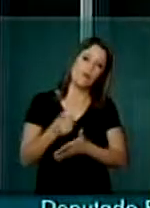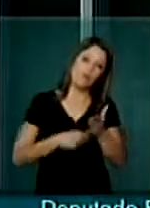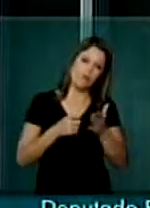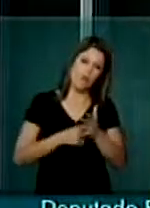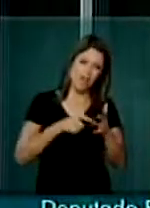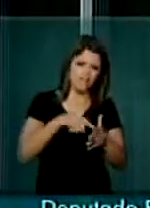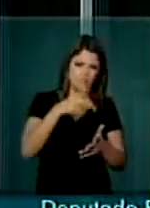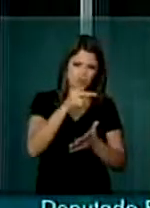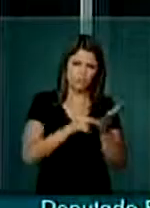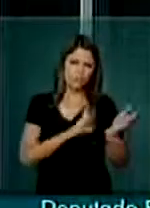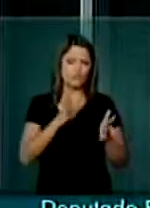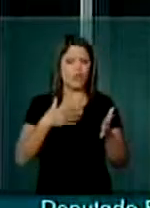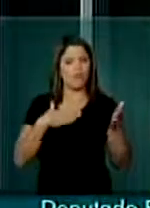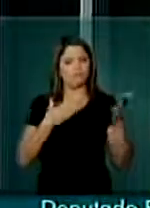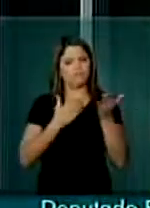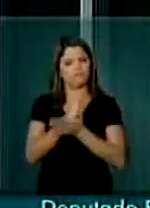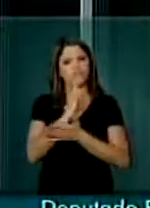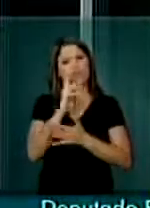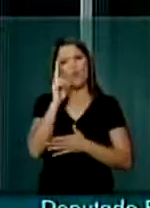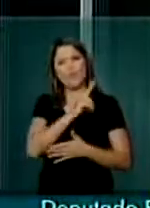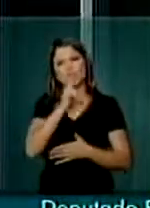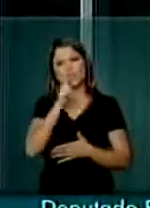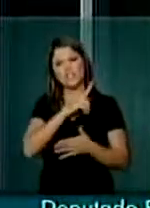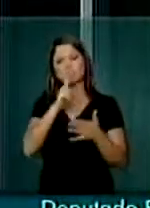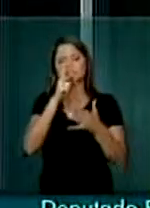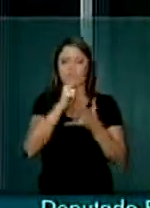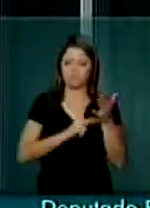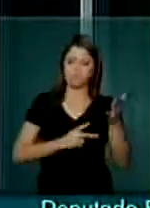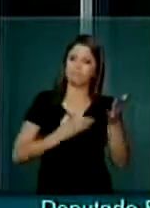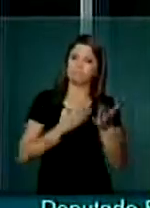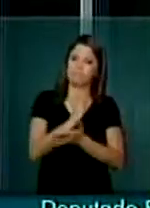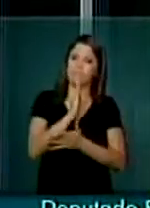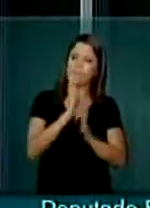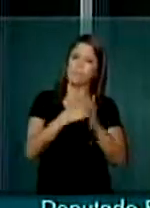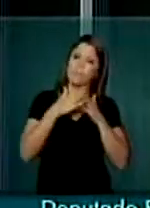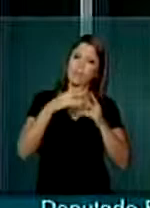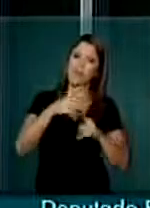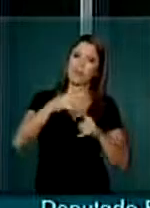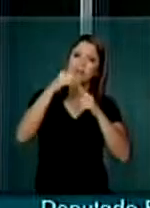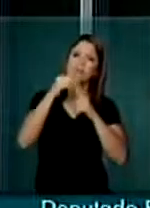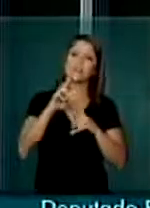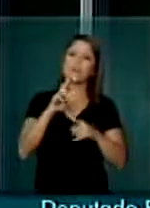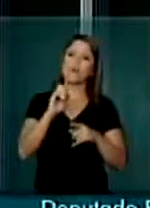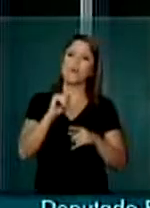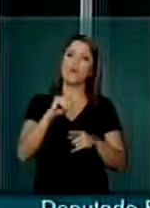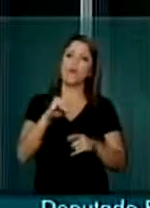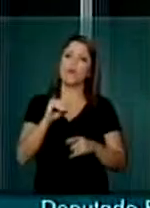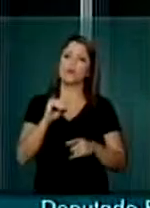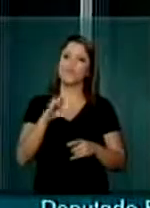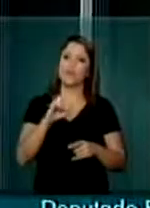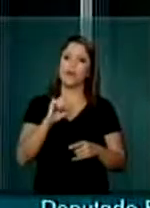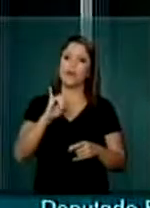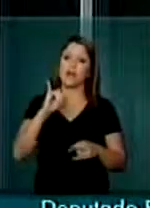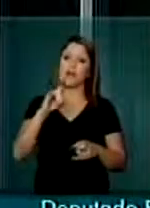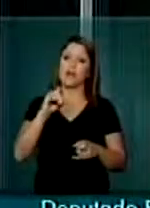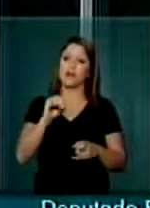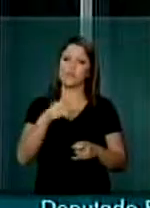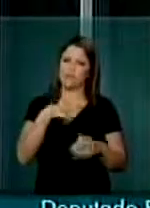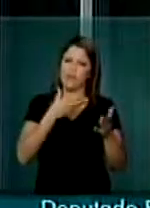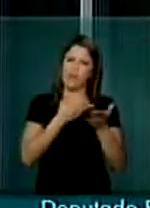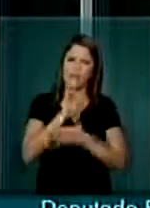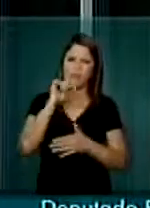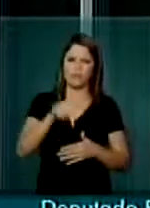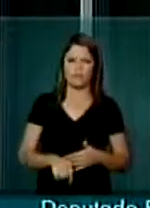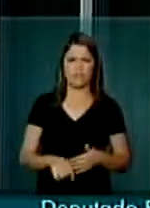urgência aprovada, urgência essa solicitada pelo líder, então líder Ronaldo Caiado, e é aprovada por esta